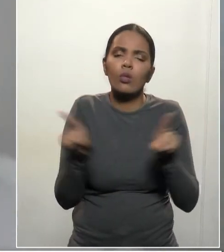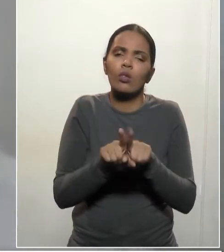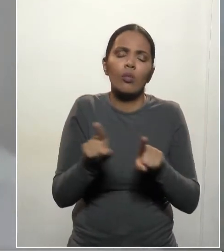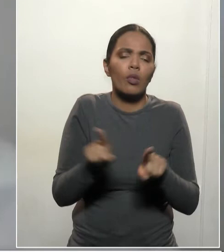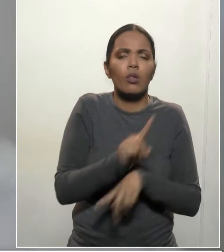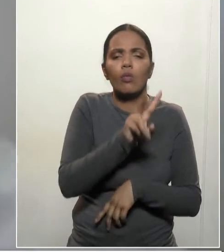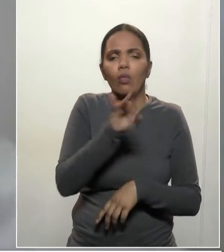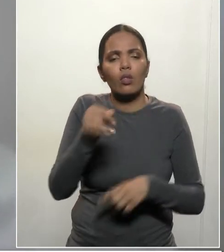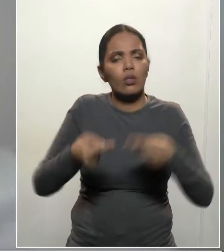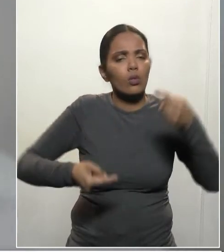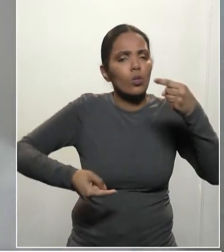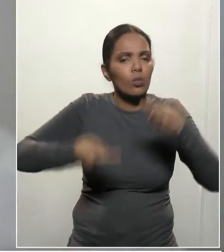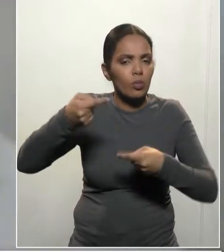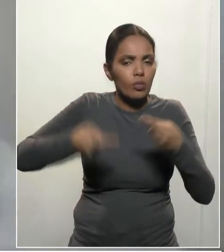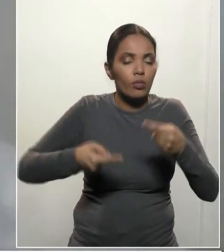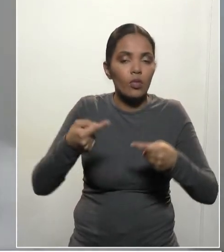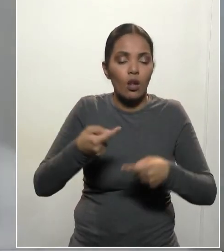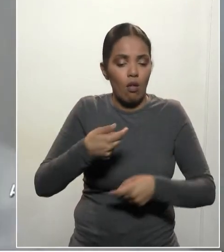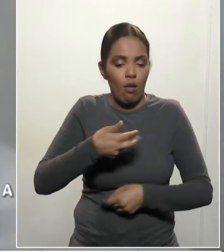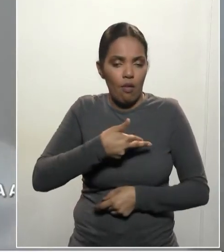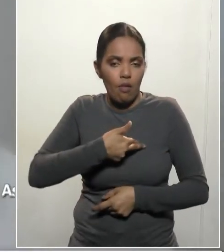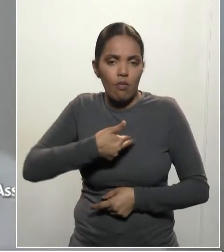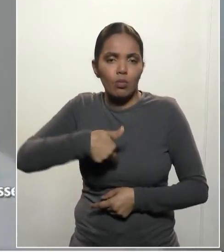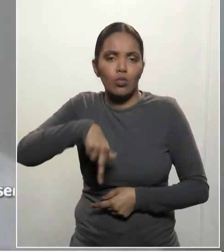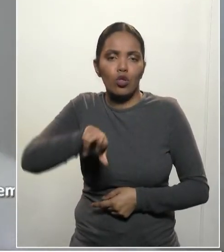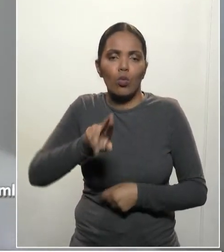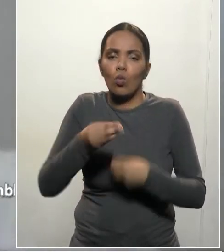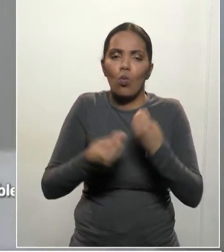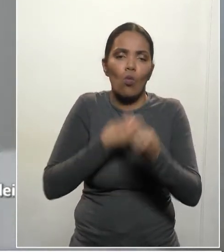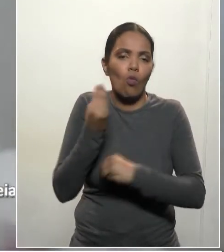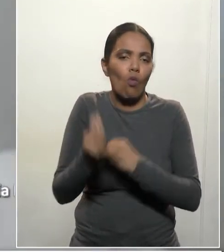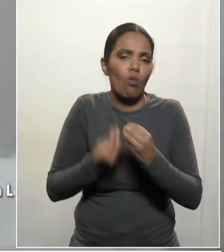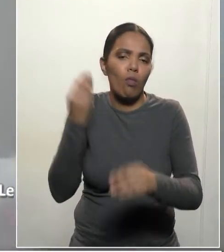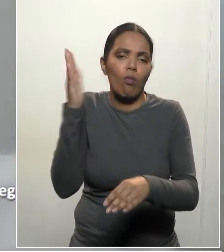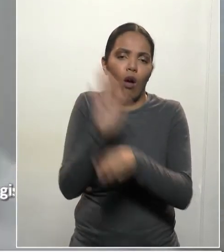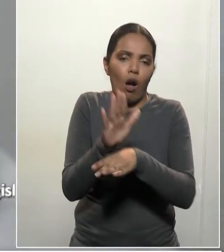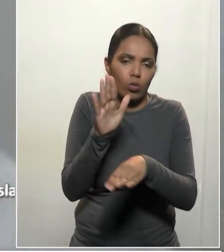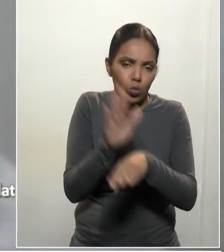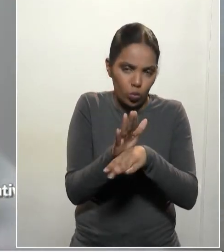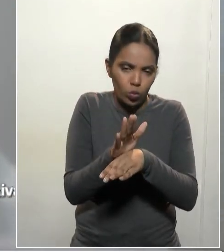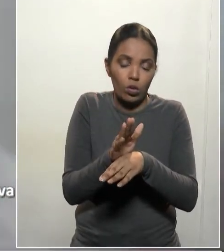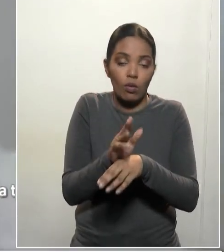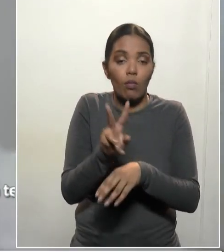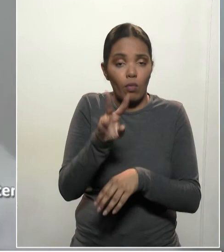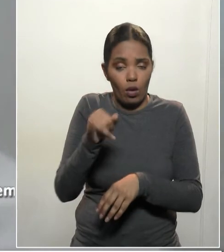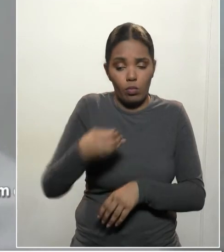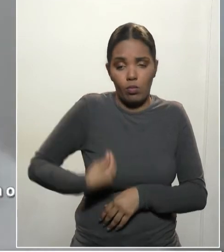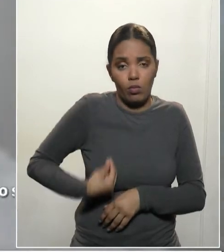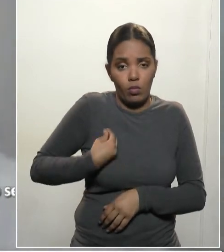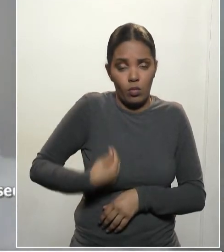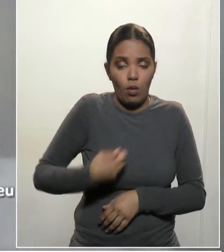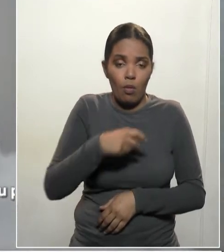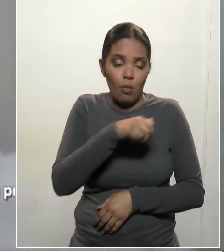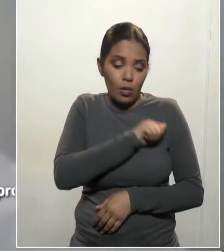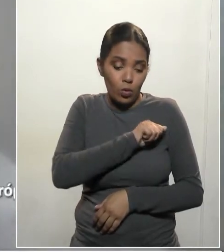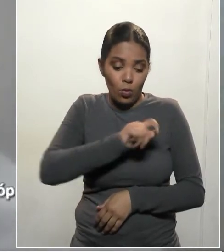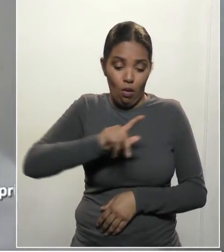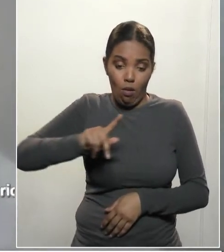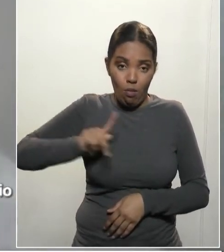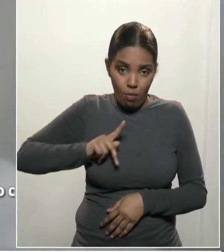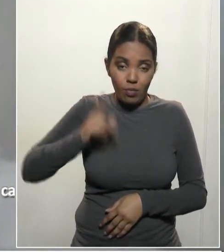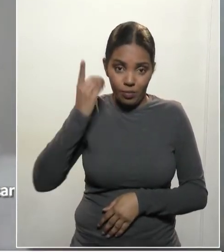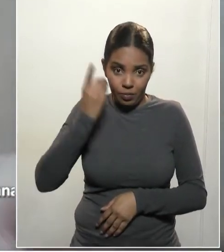da visão religiosa no processo, com a presença do pastor Amaro, nosso deputado, que fala lá